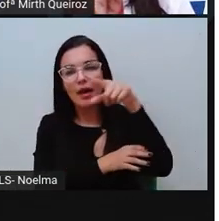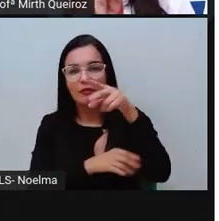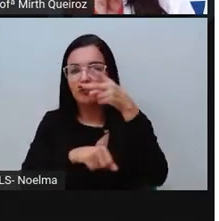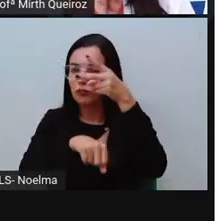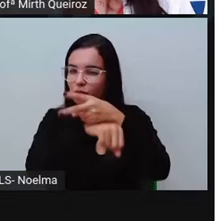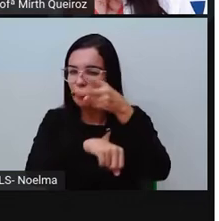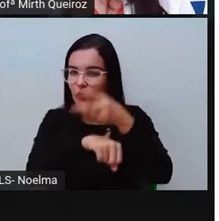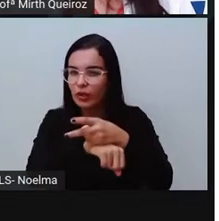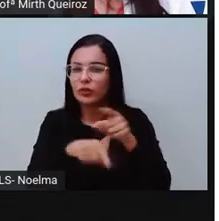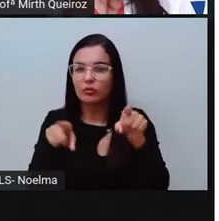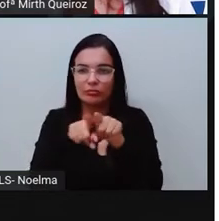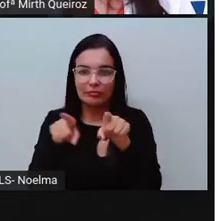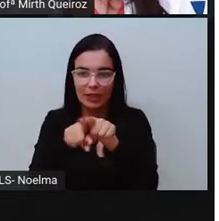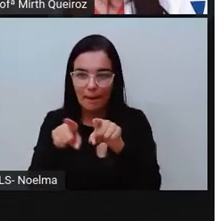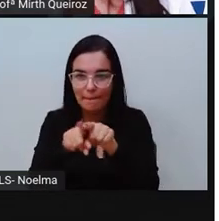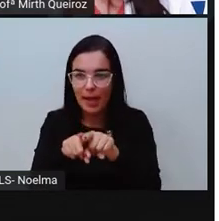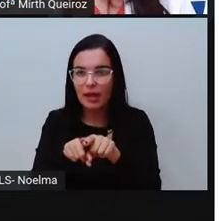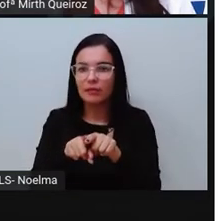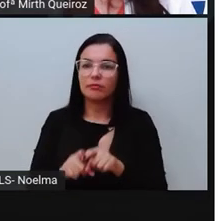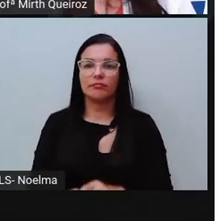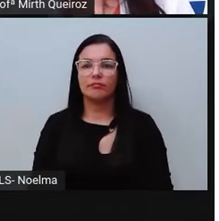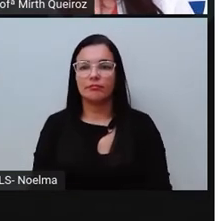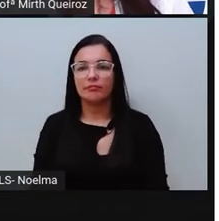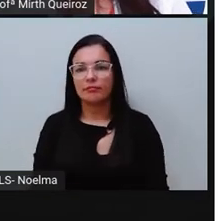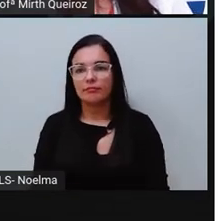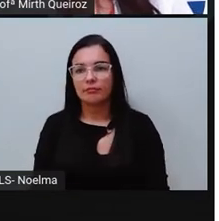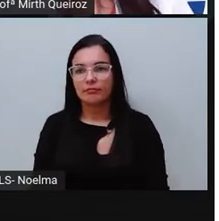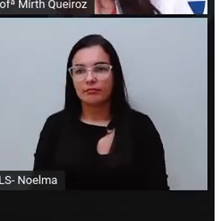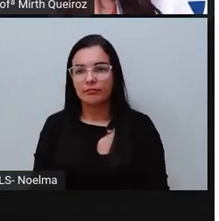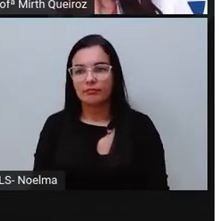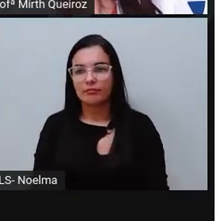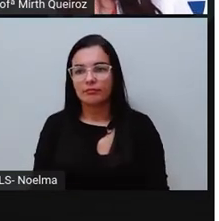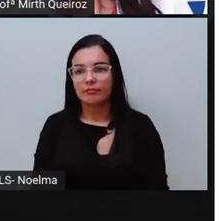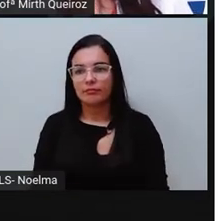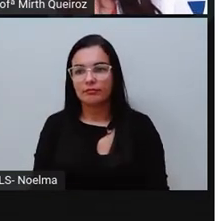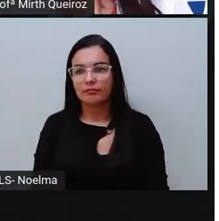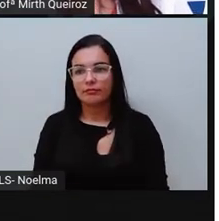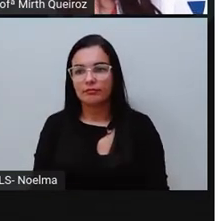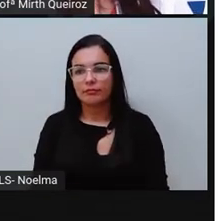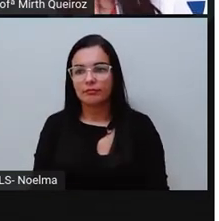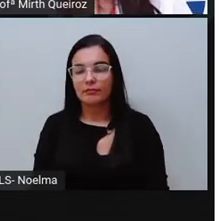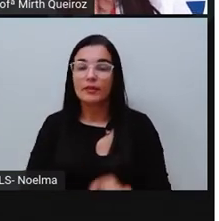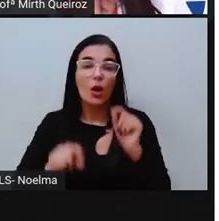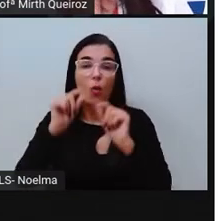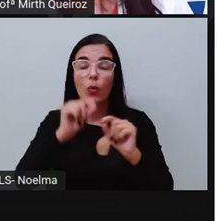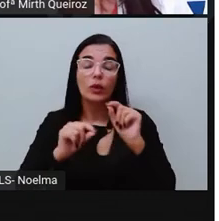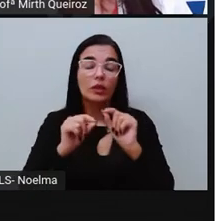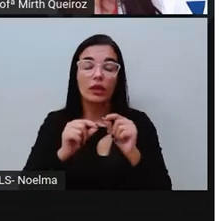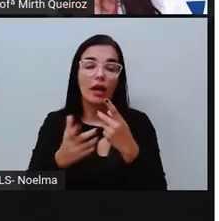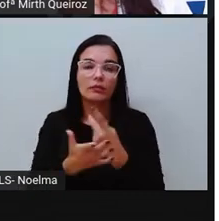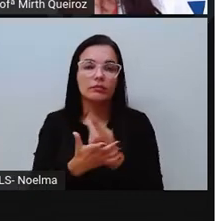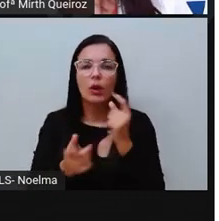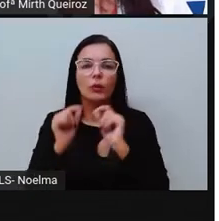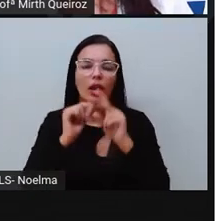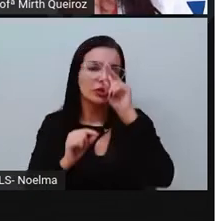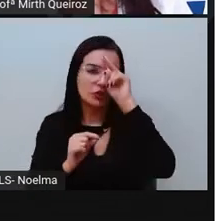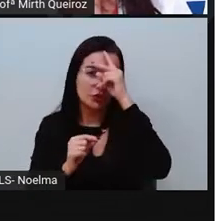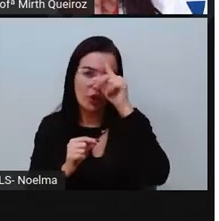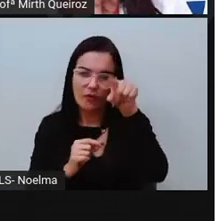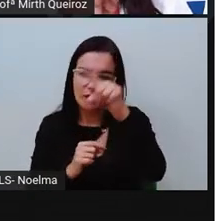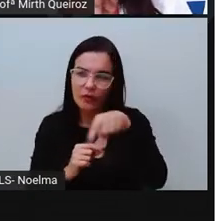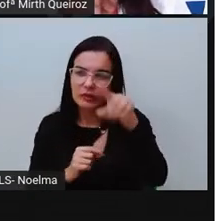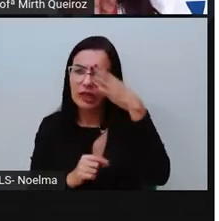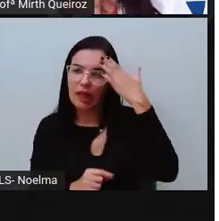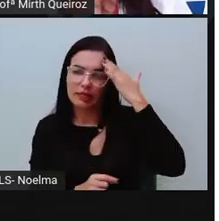vocês aqui um vídeo sobre o que seria conto de fada. Para que vocês